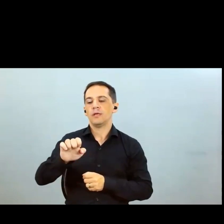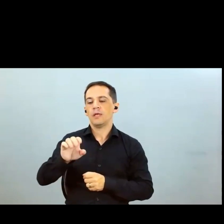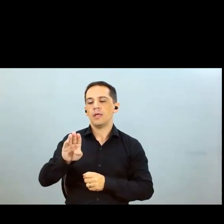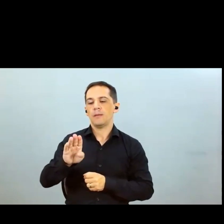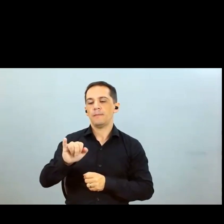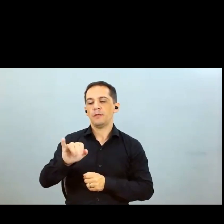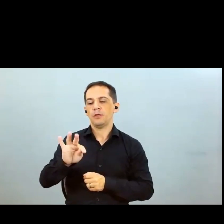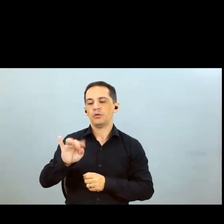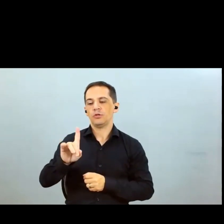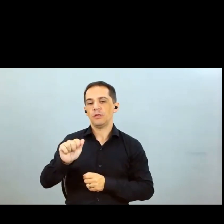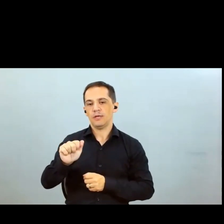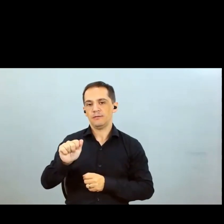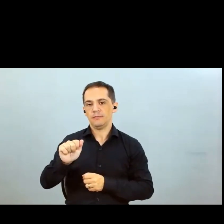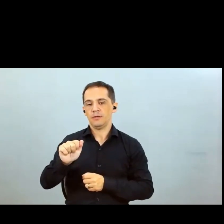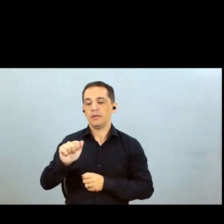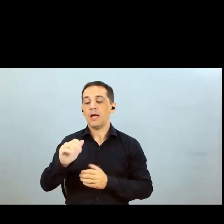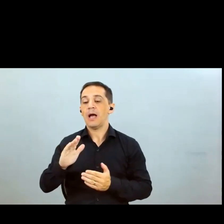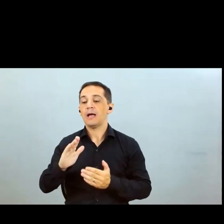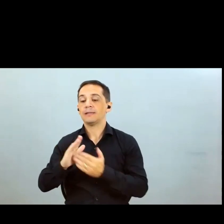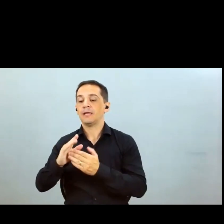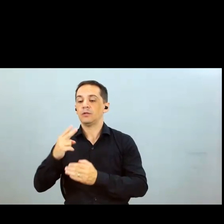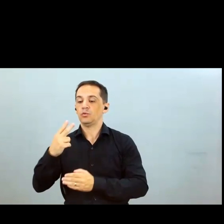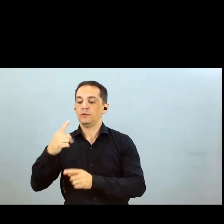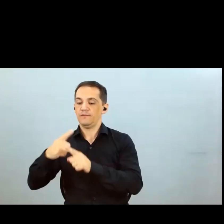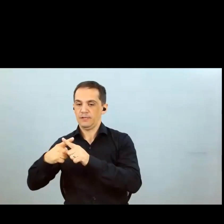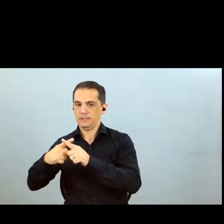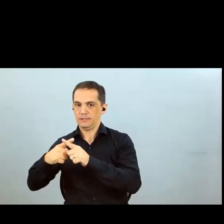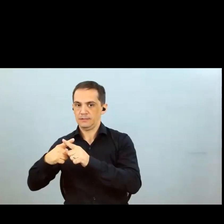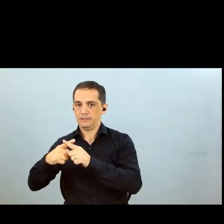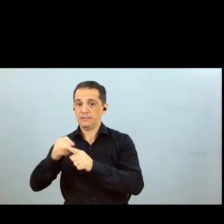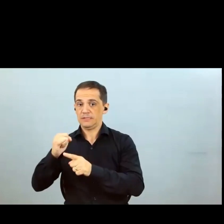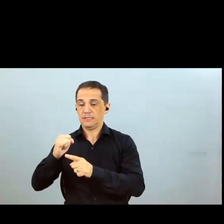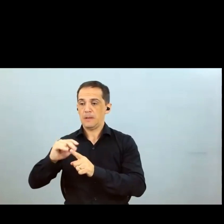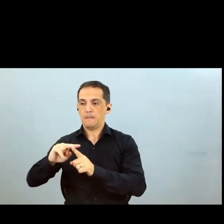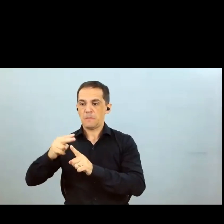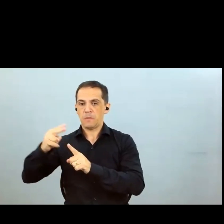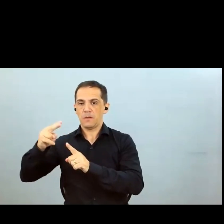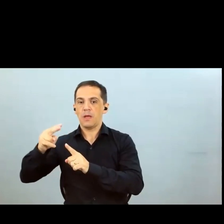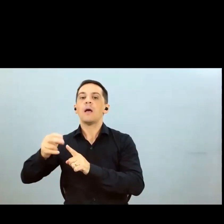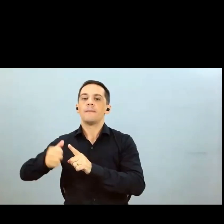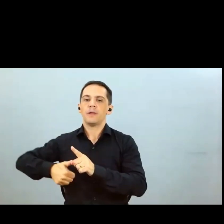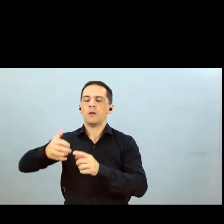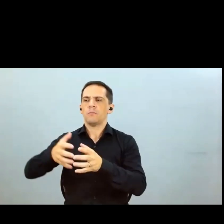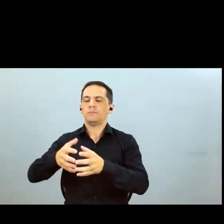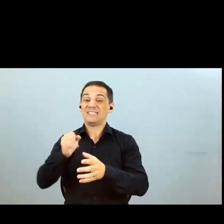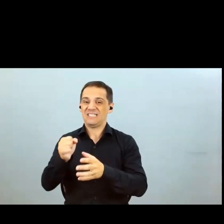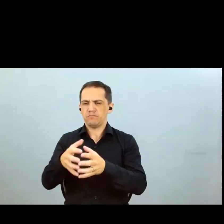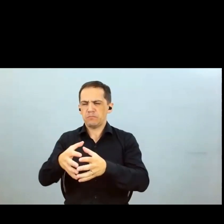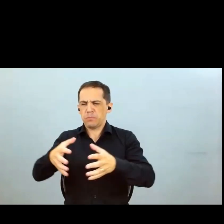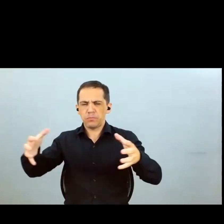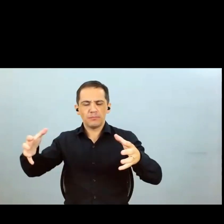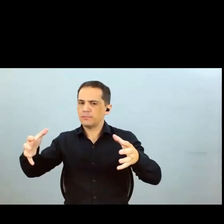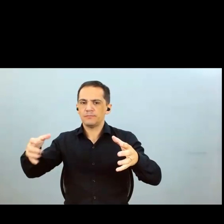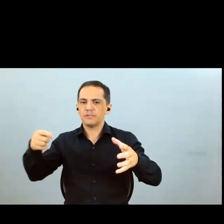a gente passar de duas vezes então a recomendação é diminuir a velocidade de crescimento ser mais seletivo e quando tiver abaixo de um